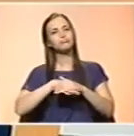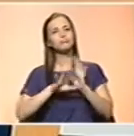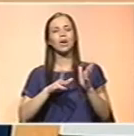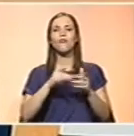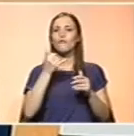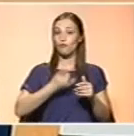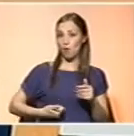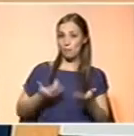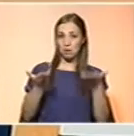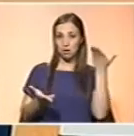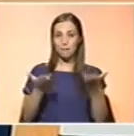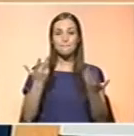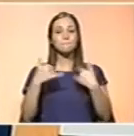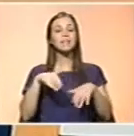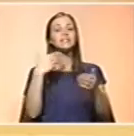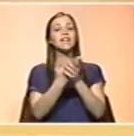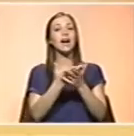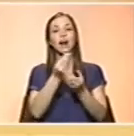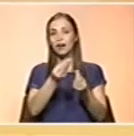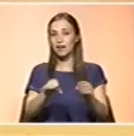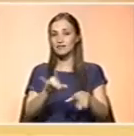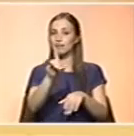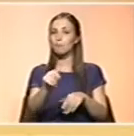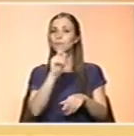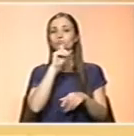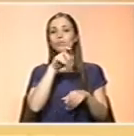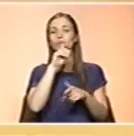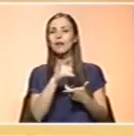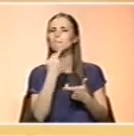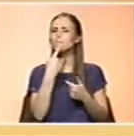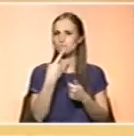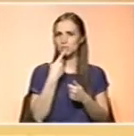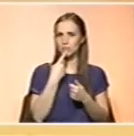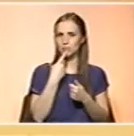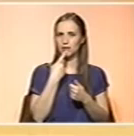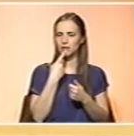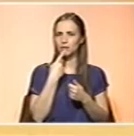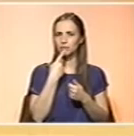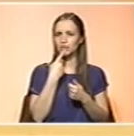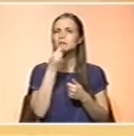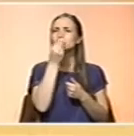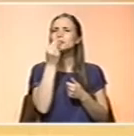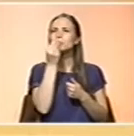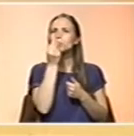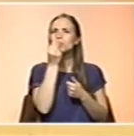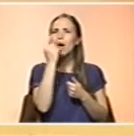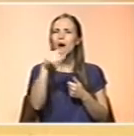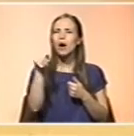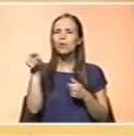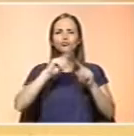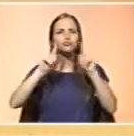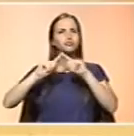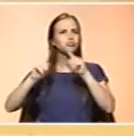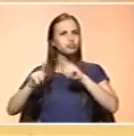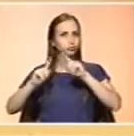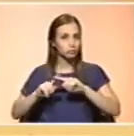mas também confere à criança a possibilidade de perceber uma enorme diversidade de sabores. Após este período